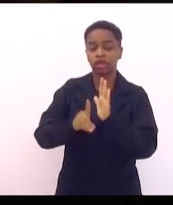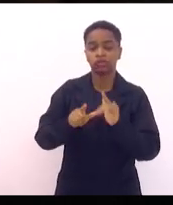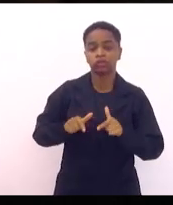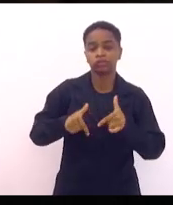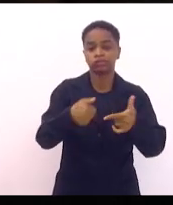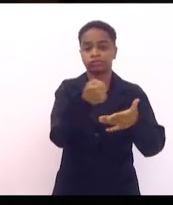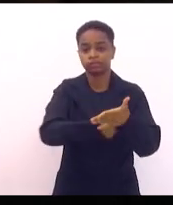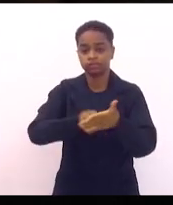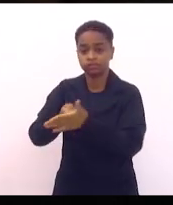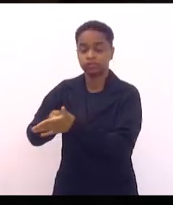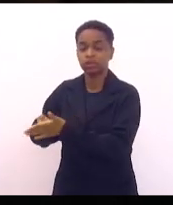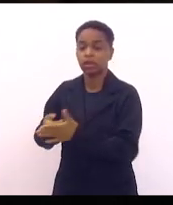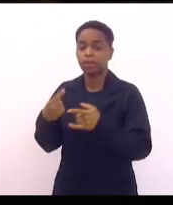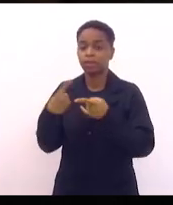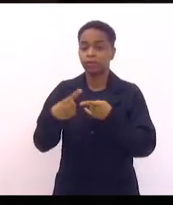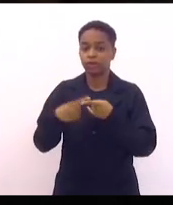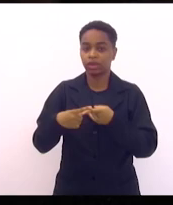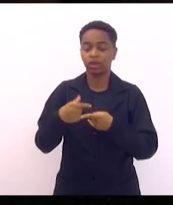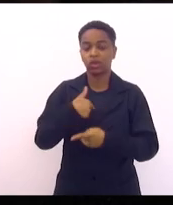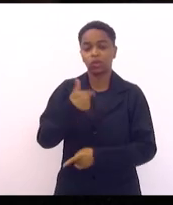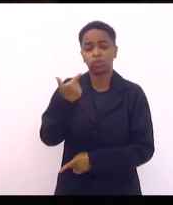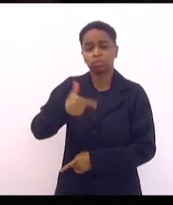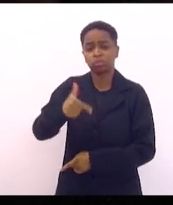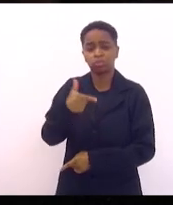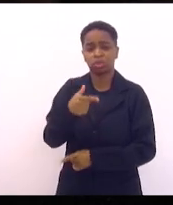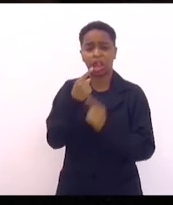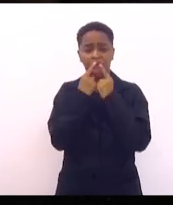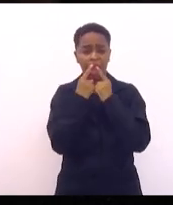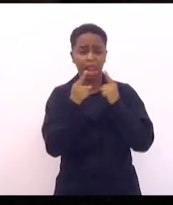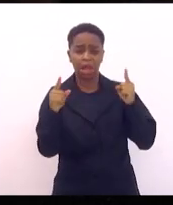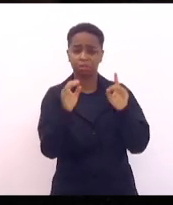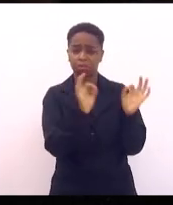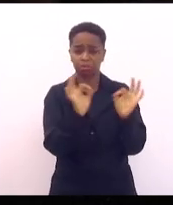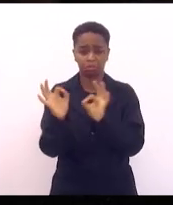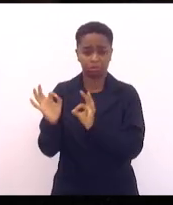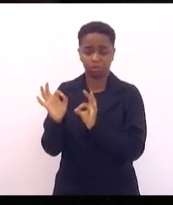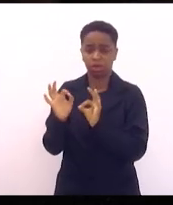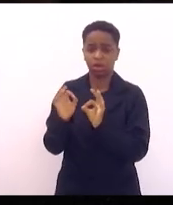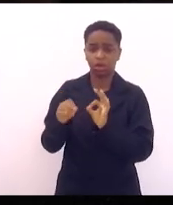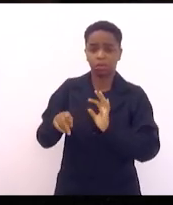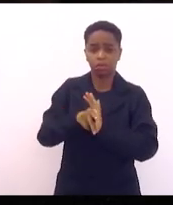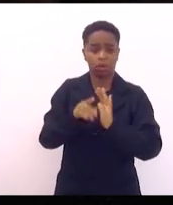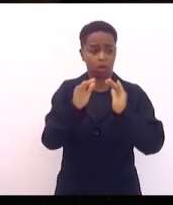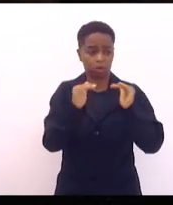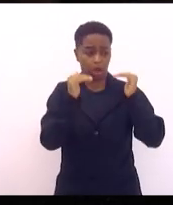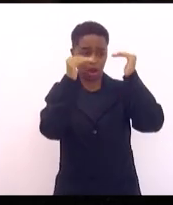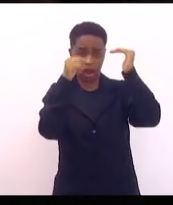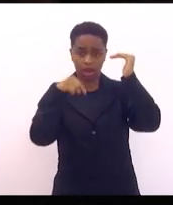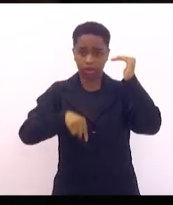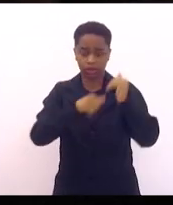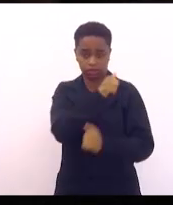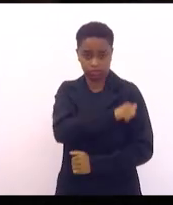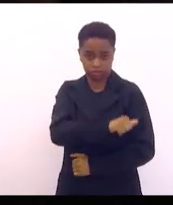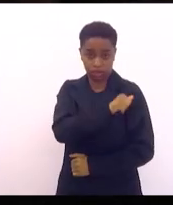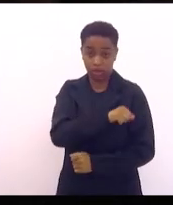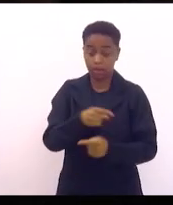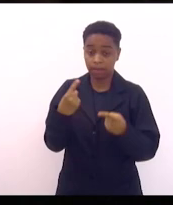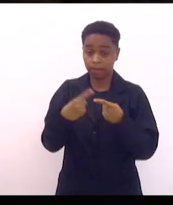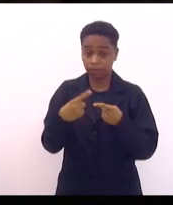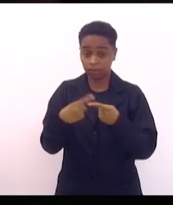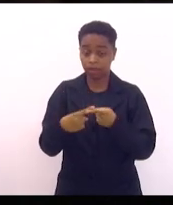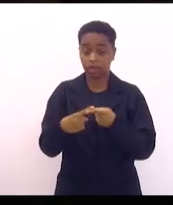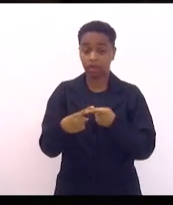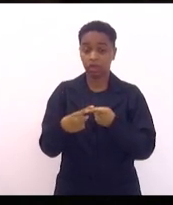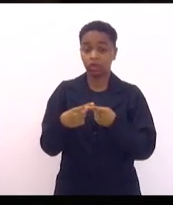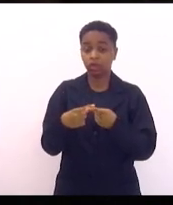Eu não tenho, absolutamente, nenhuma queixa direta das autoridades do Rio de Janeiro, porque, em todos os momentos